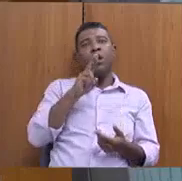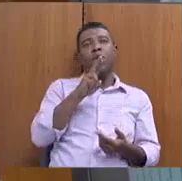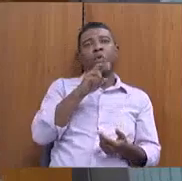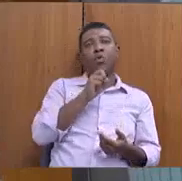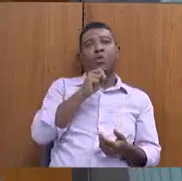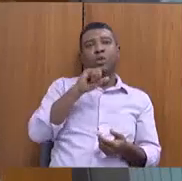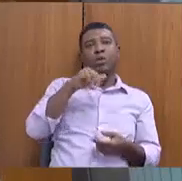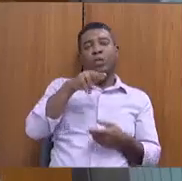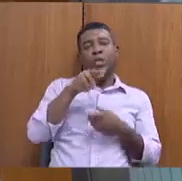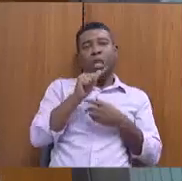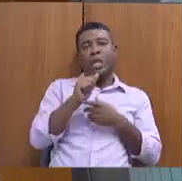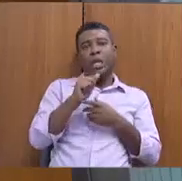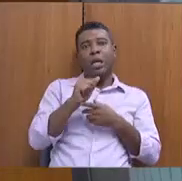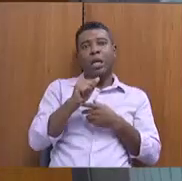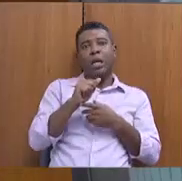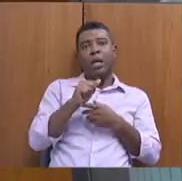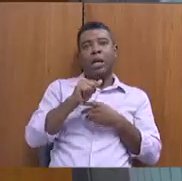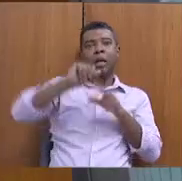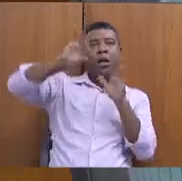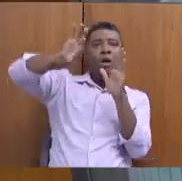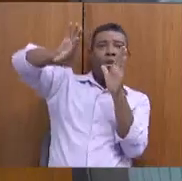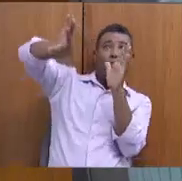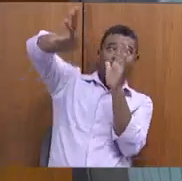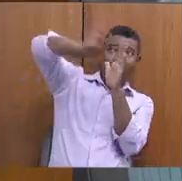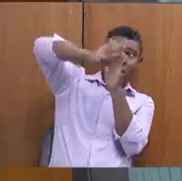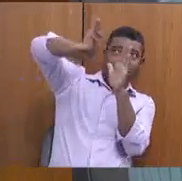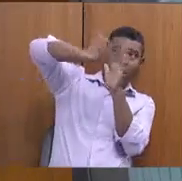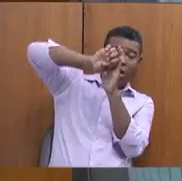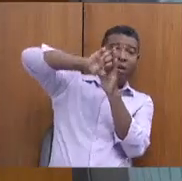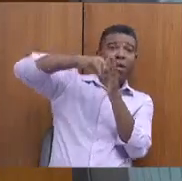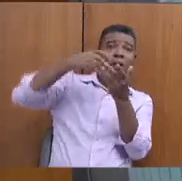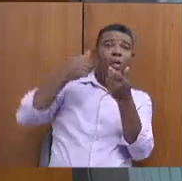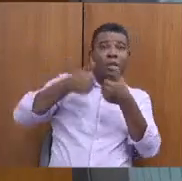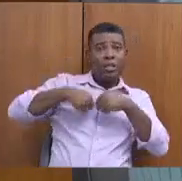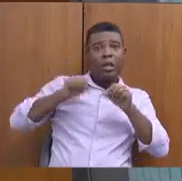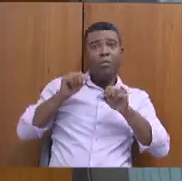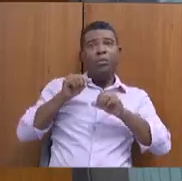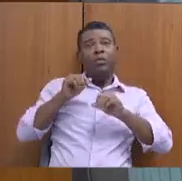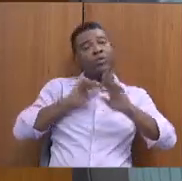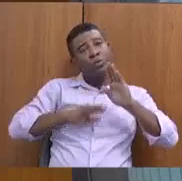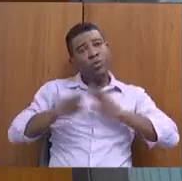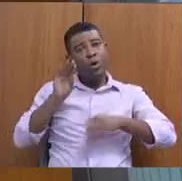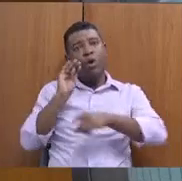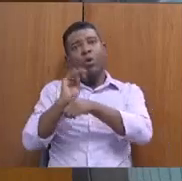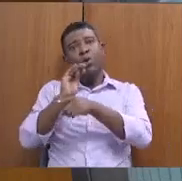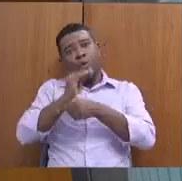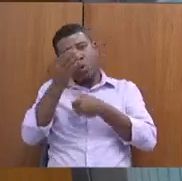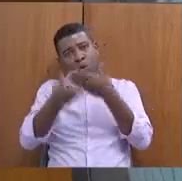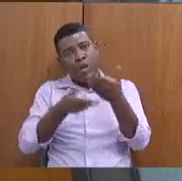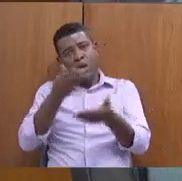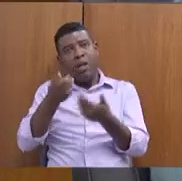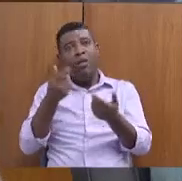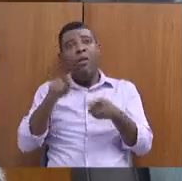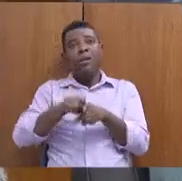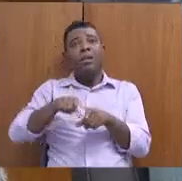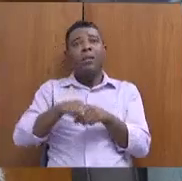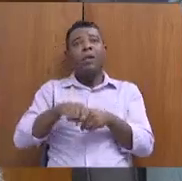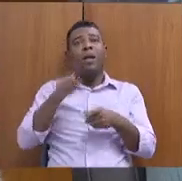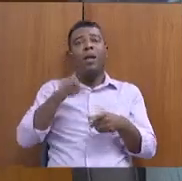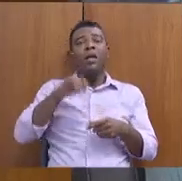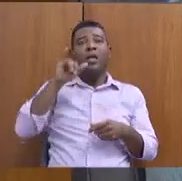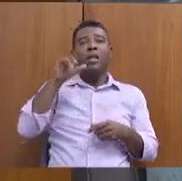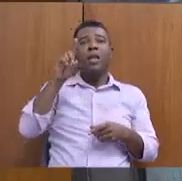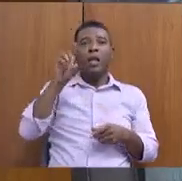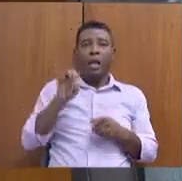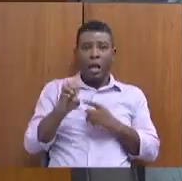resolveria o problema, nós estamos cuidando disso. quanto eu acho que nós estamos trabalhando, tentando ver isso com o IDN, para falar de arranjos produtivos locais,